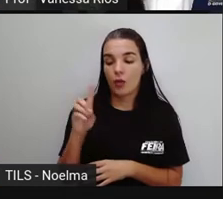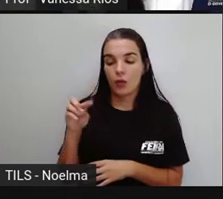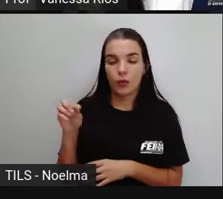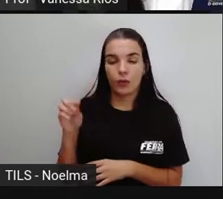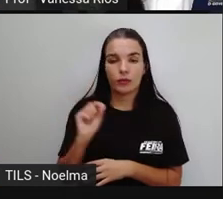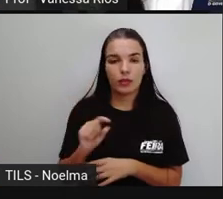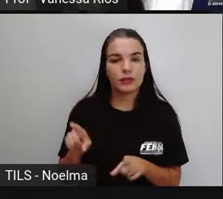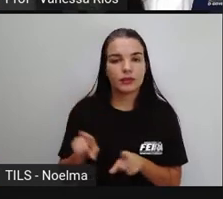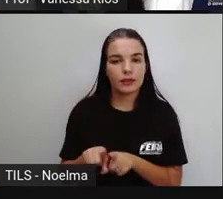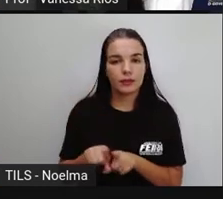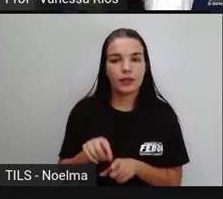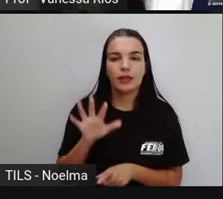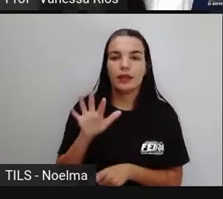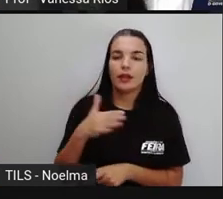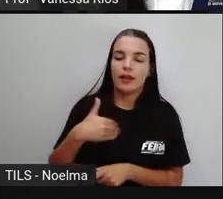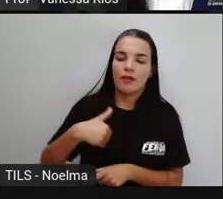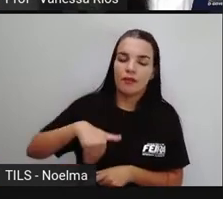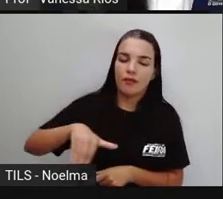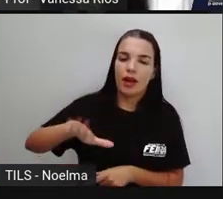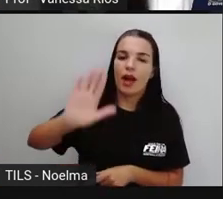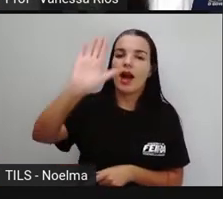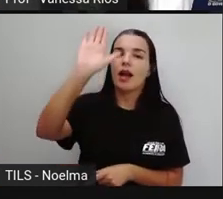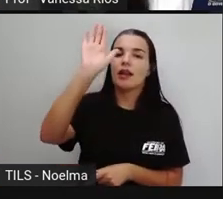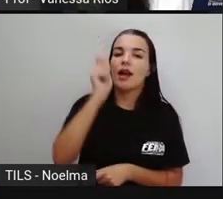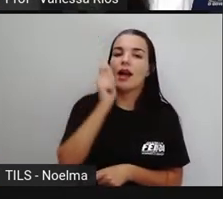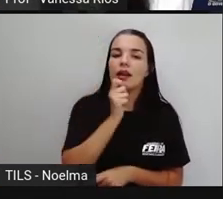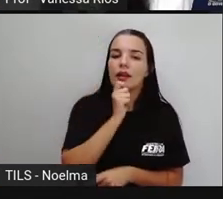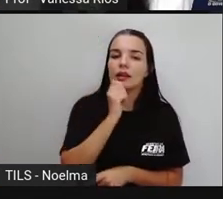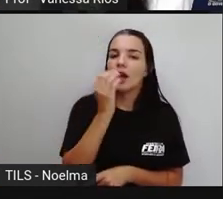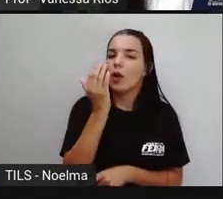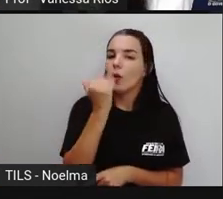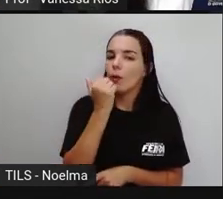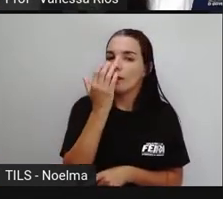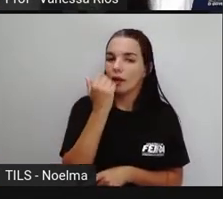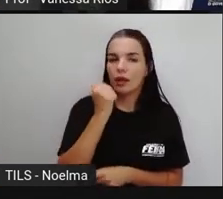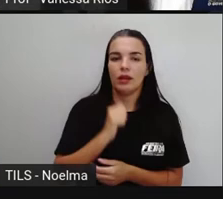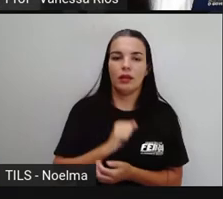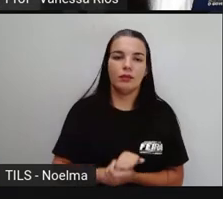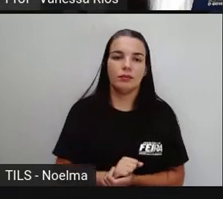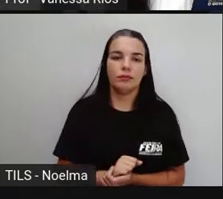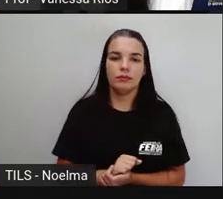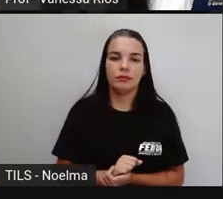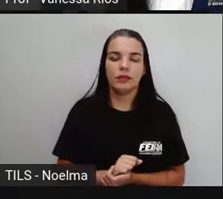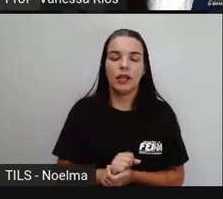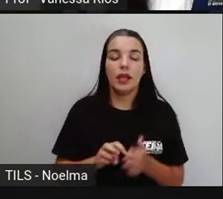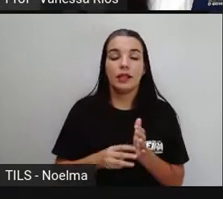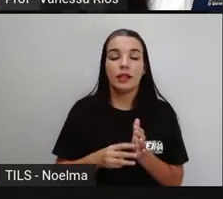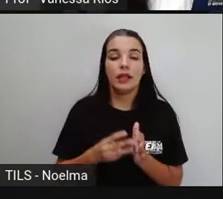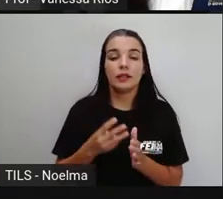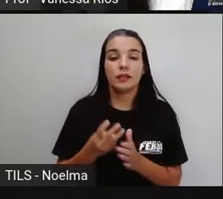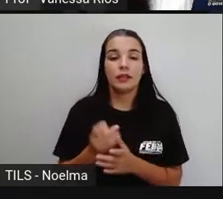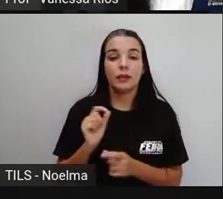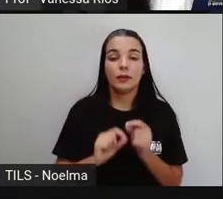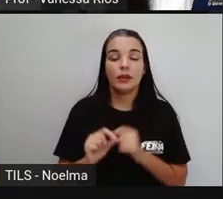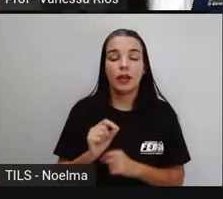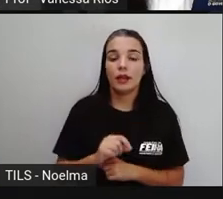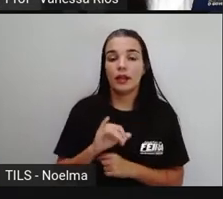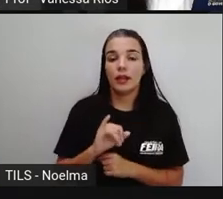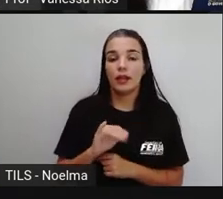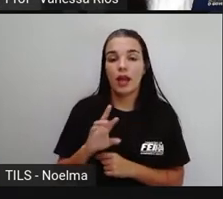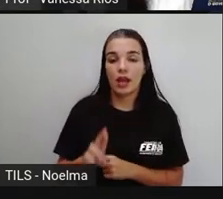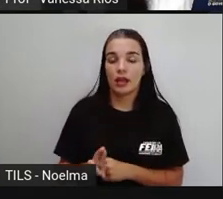percebe novamente a presença do ão para indicar futuro. E a terceira conjugação, o verbo partir.